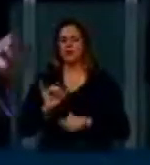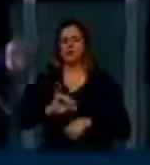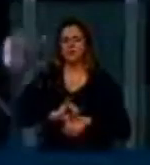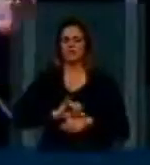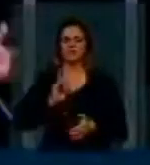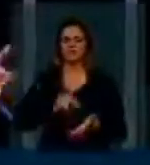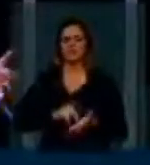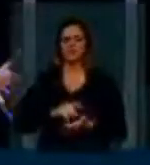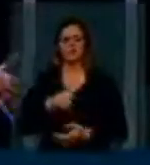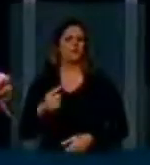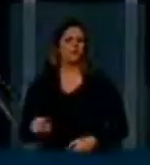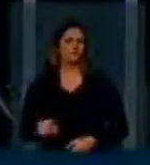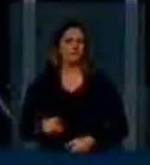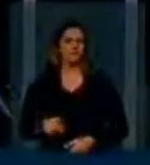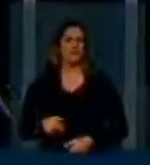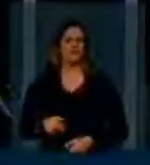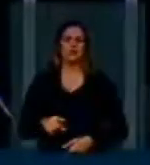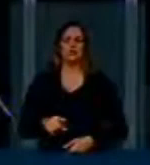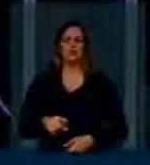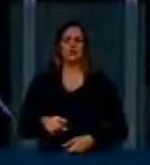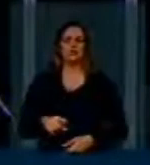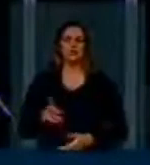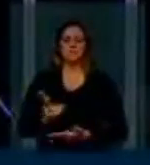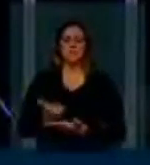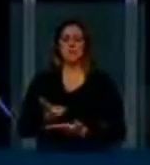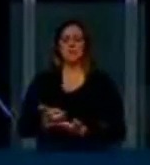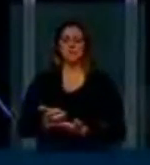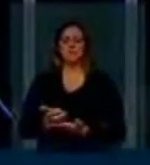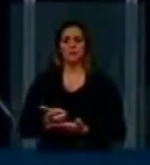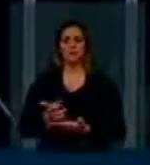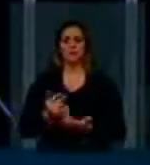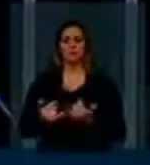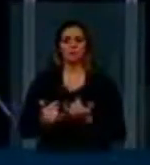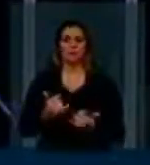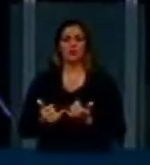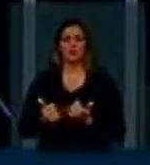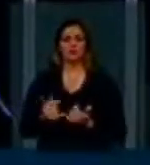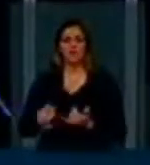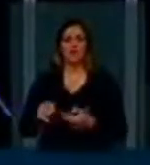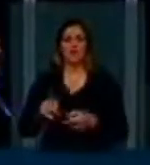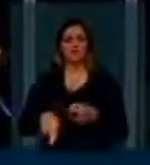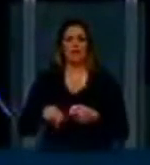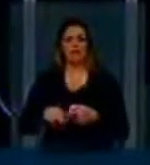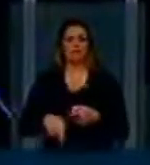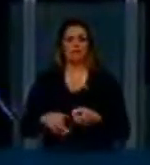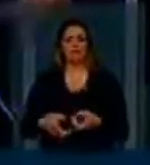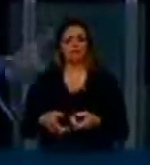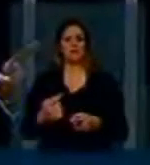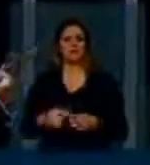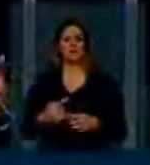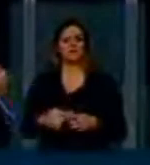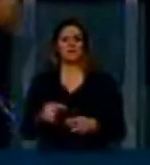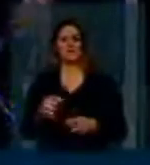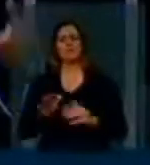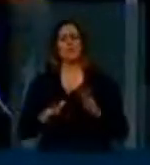postado ou não. E eles mesmos se tornam, em muitos casos, censuradores, porque com o argumento que podem ser processados,